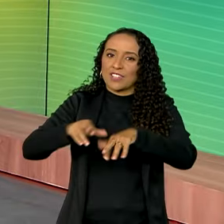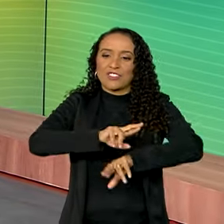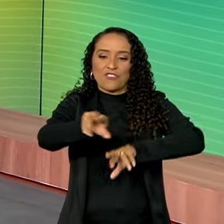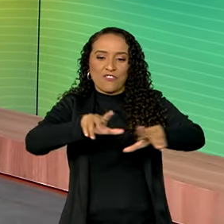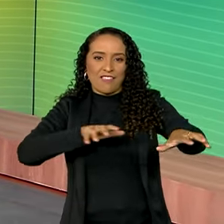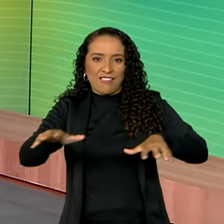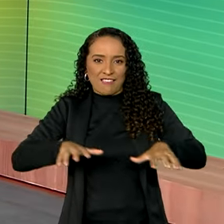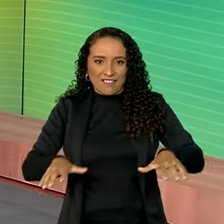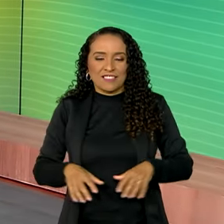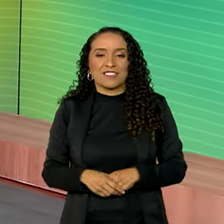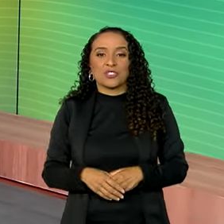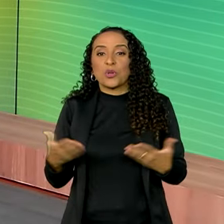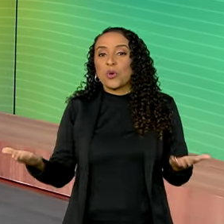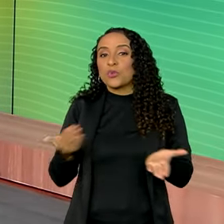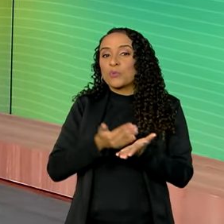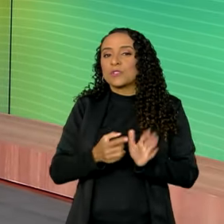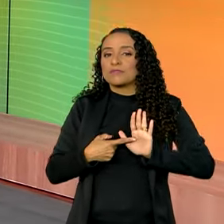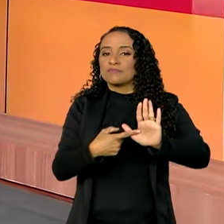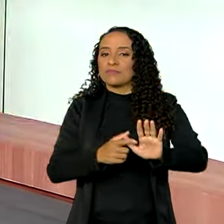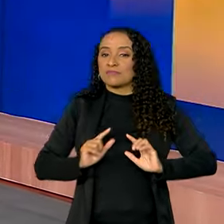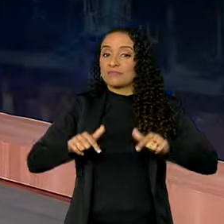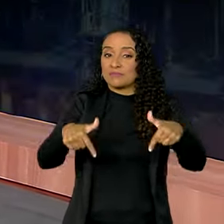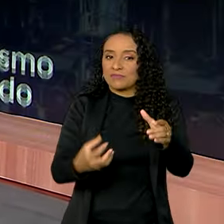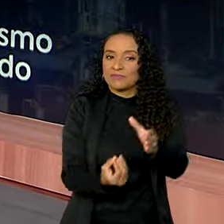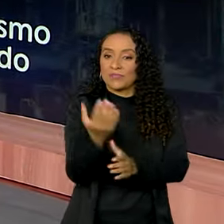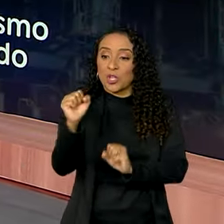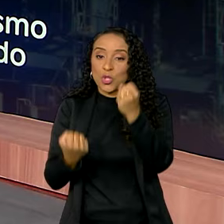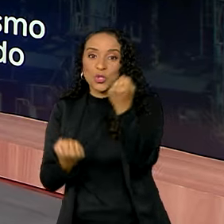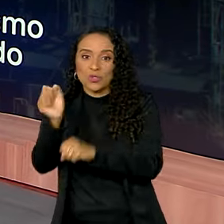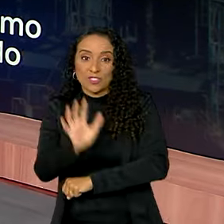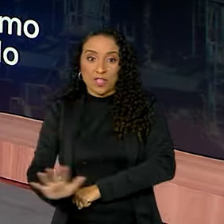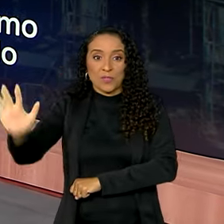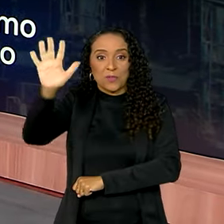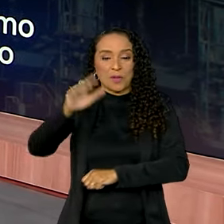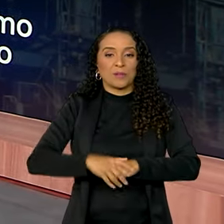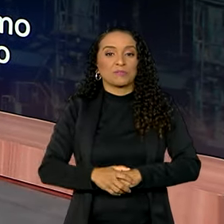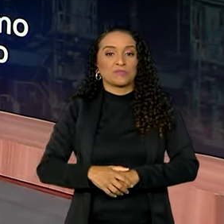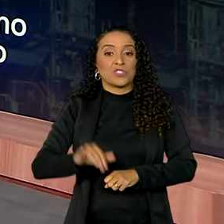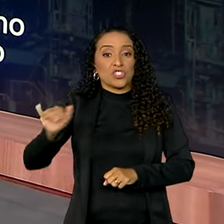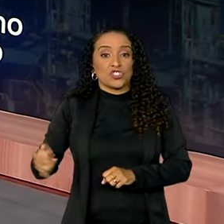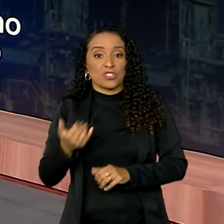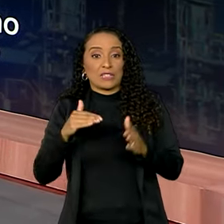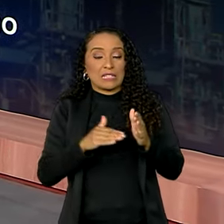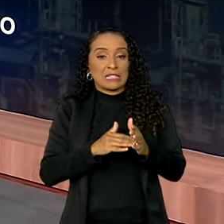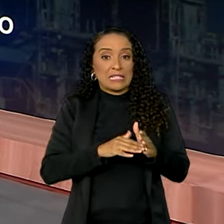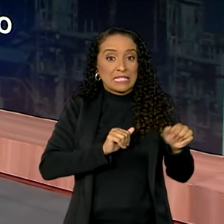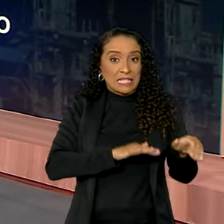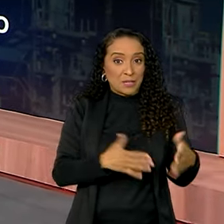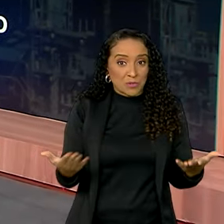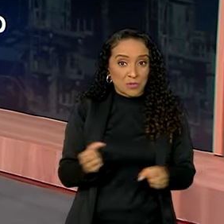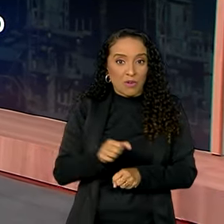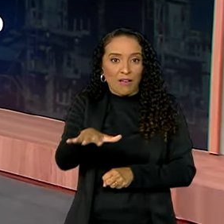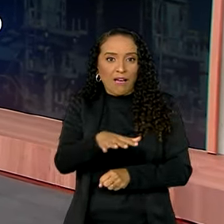diferentes áreas. Hoje, começamos destacando os empregos gerados pela indústria nacional. De janeiro a setembro deste ano,